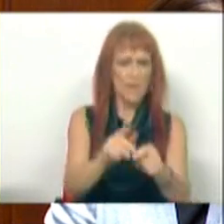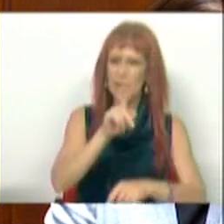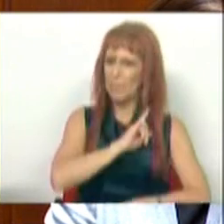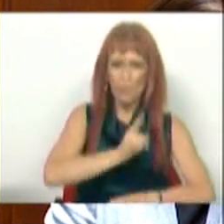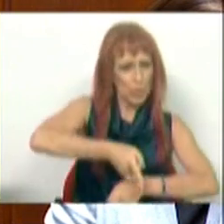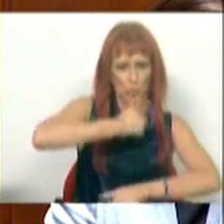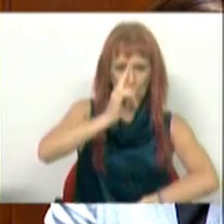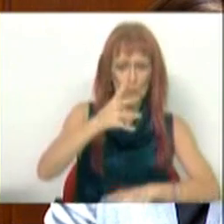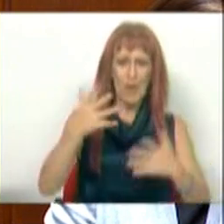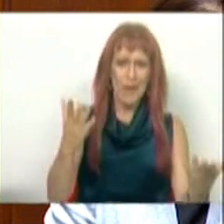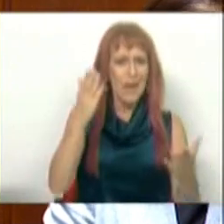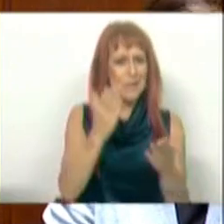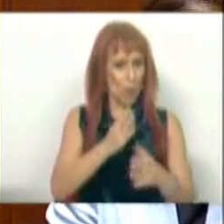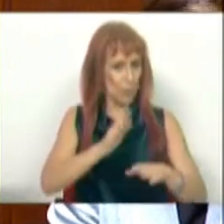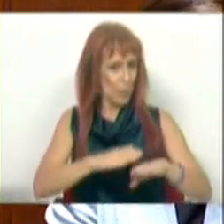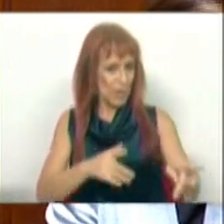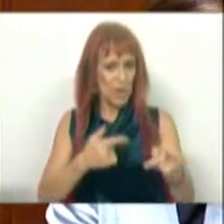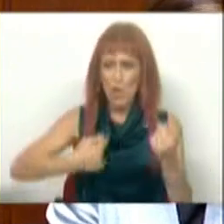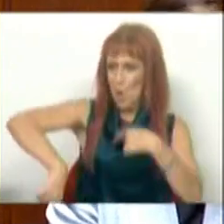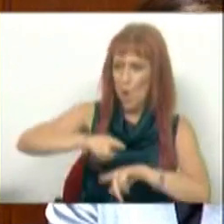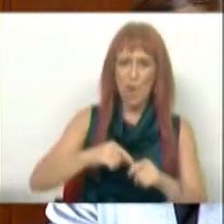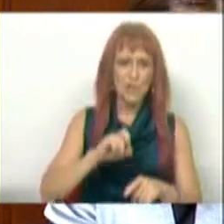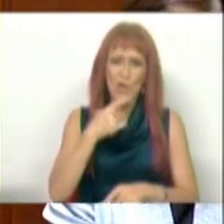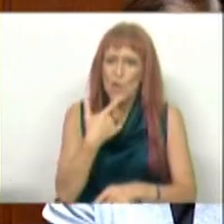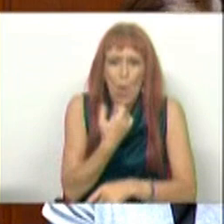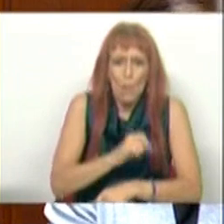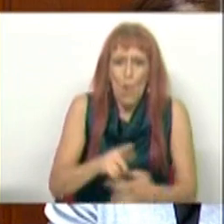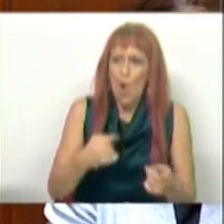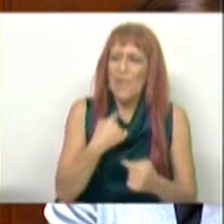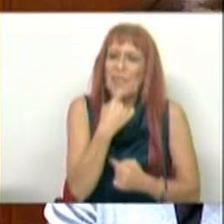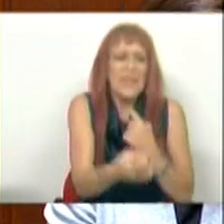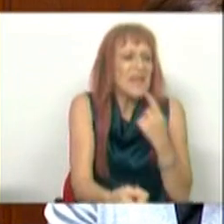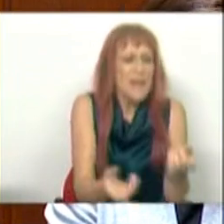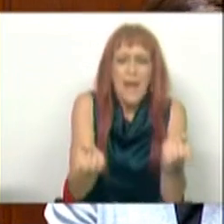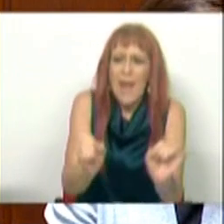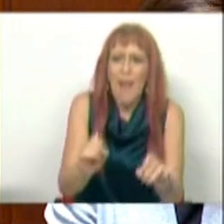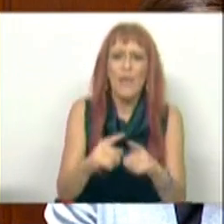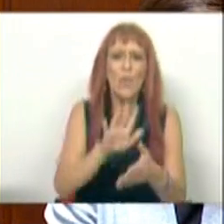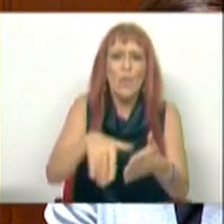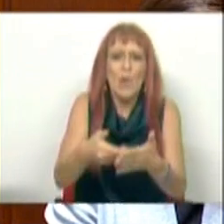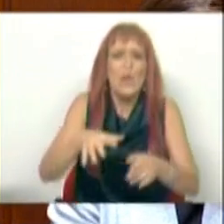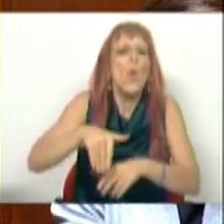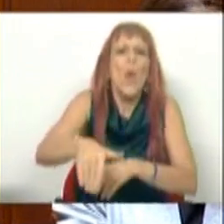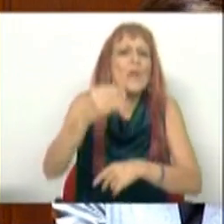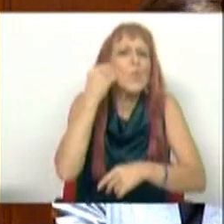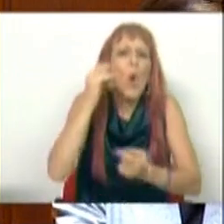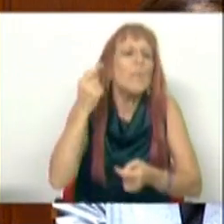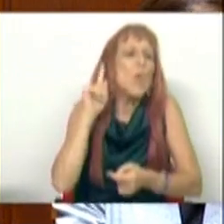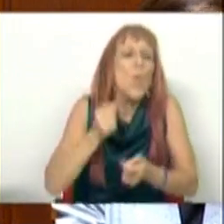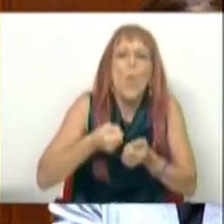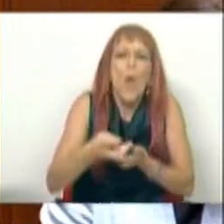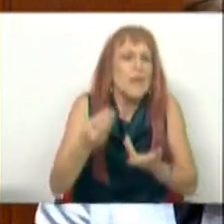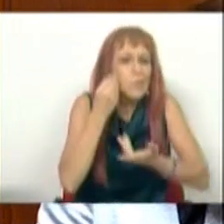privatização e é apenas por isso que nós não estamos em condições de vos dizer nada sobre o quando, o como e o quanto,